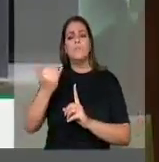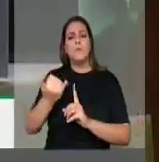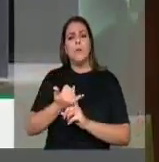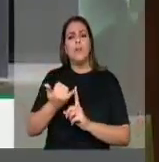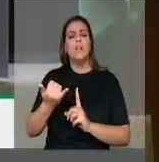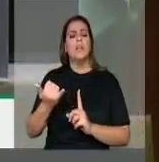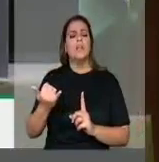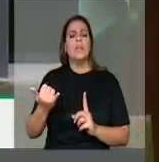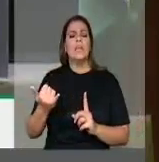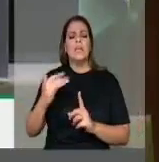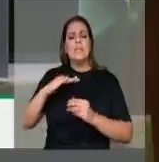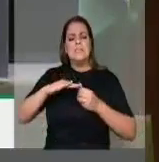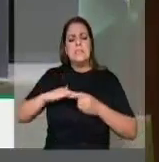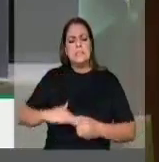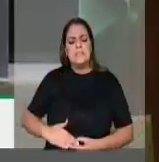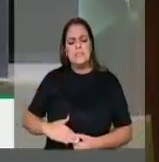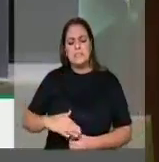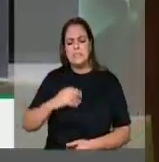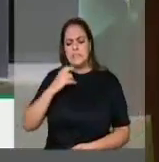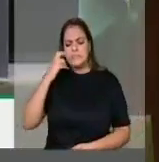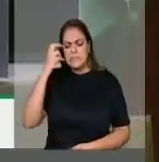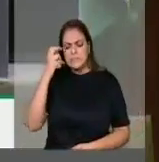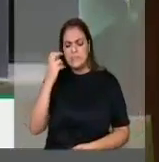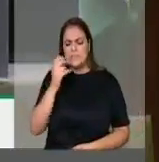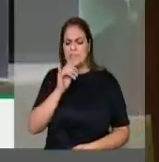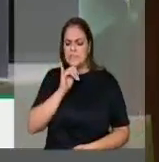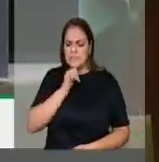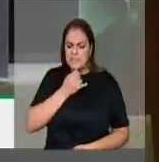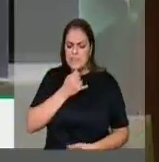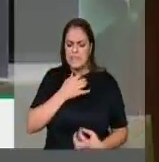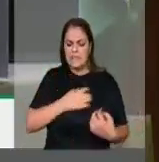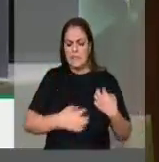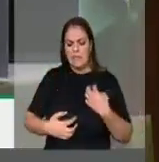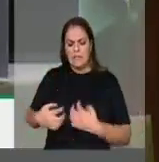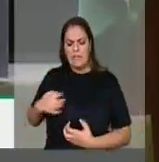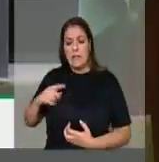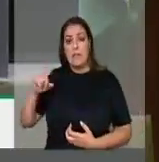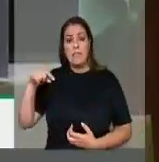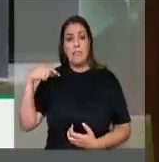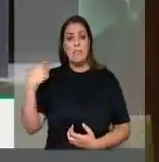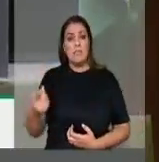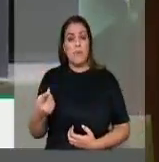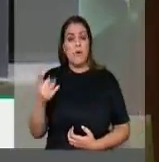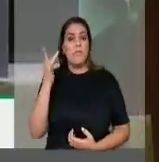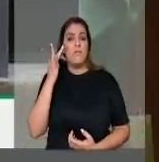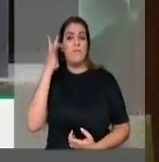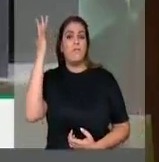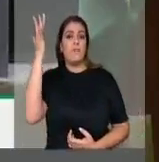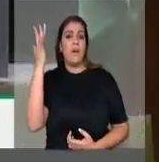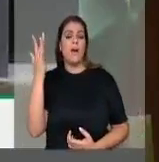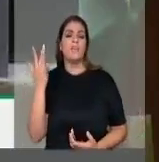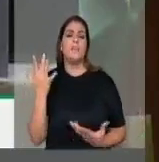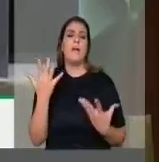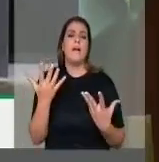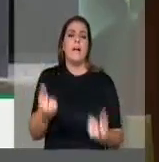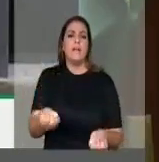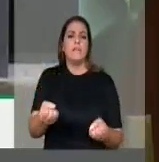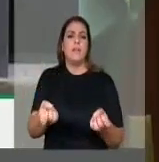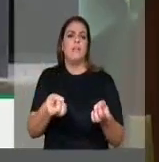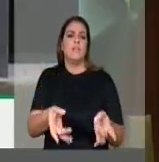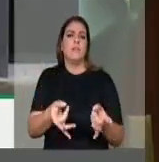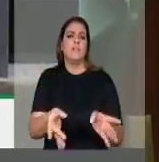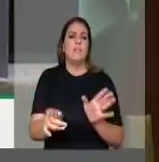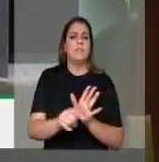para a criminalidade, para a prostituição, as drogas. Então, é crime de ódio. Nós